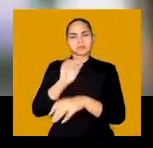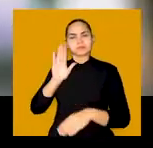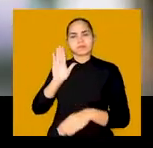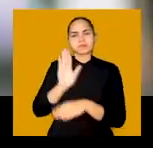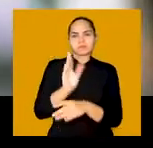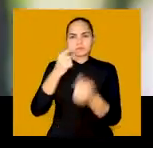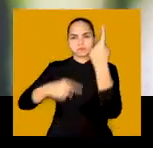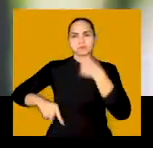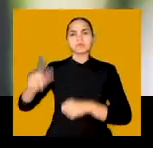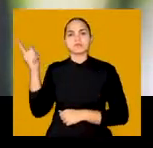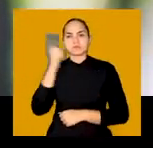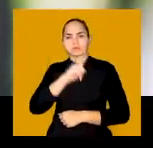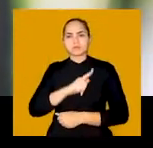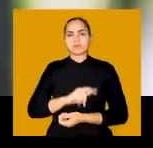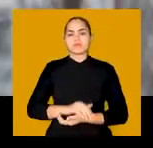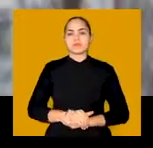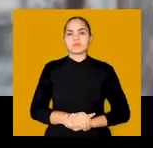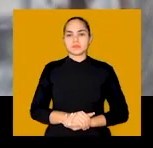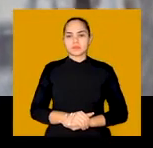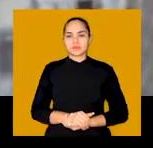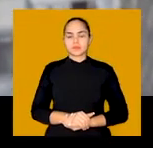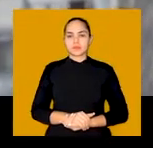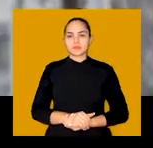como fazer e quando fazer.